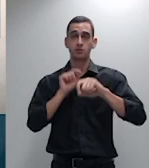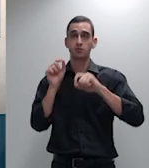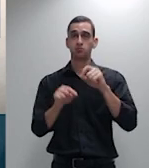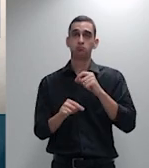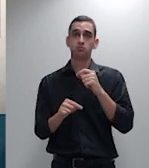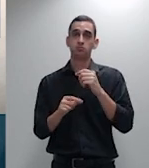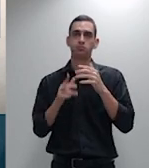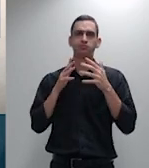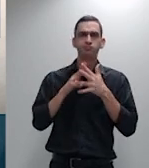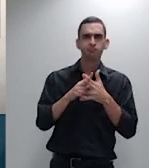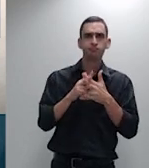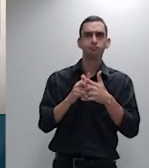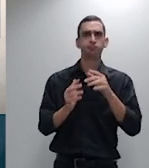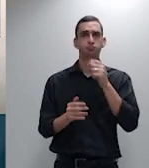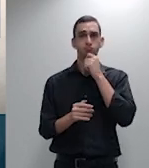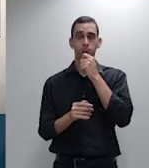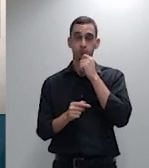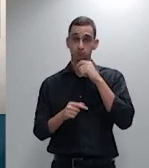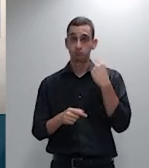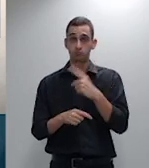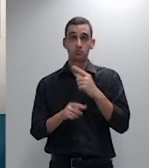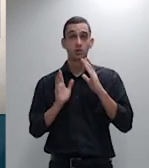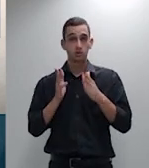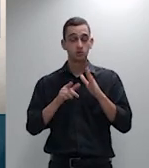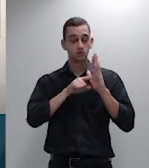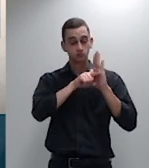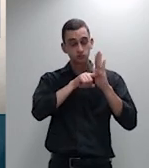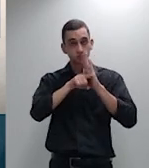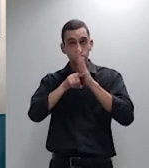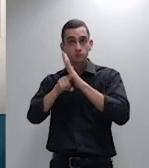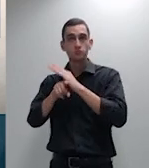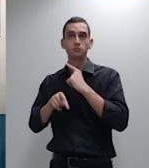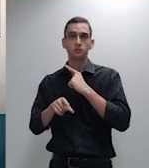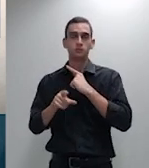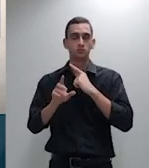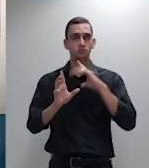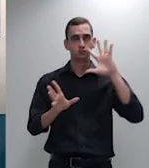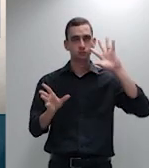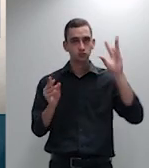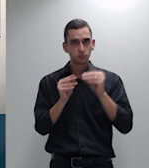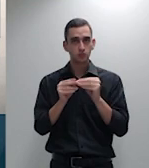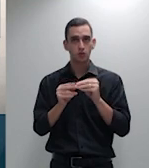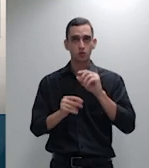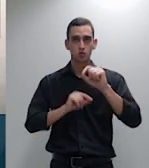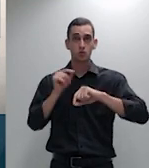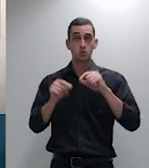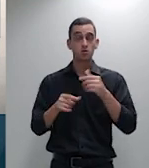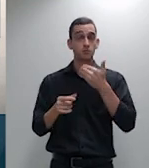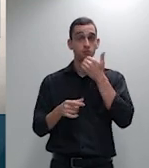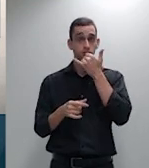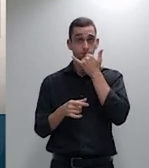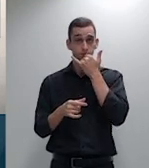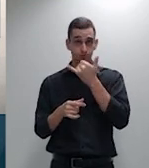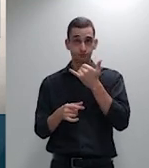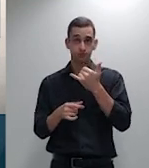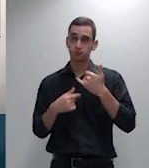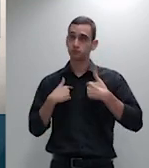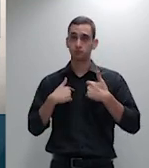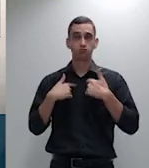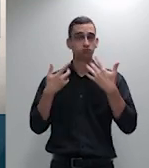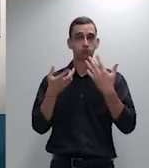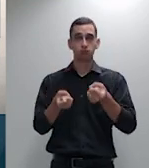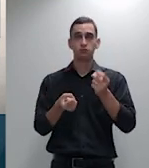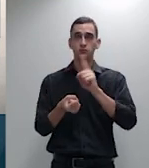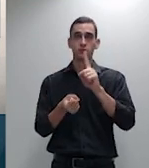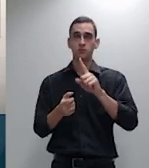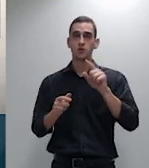de modo que é forçoso concluir com a máxima vênia pelo não preenchimento desse requisito de admissibilidade